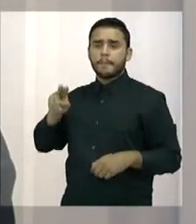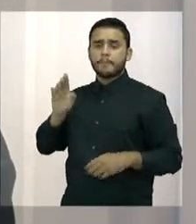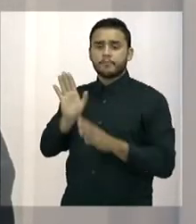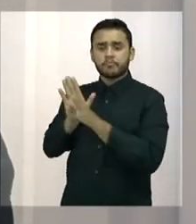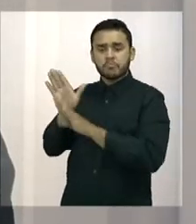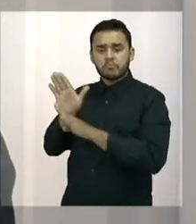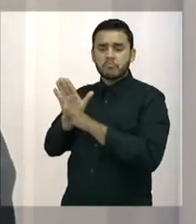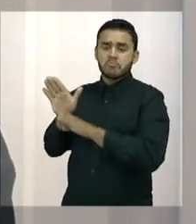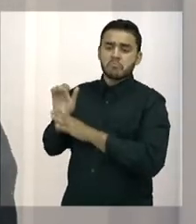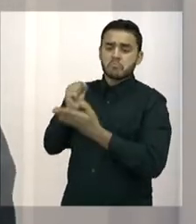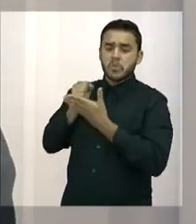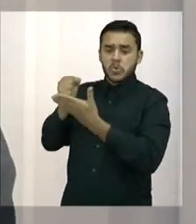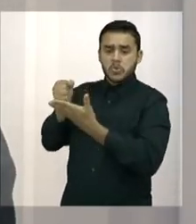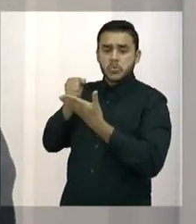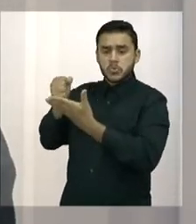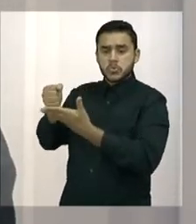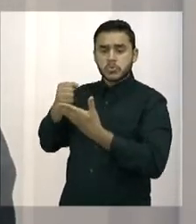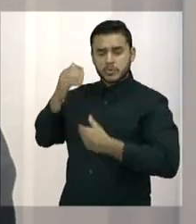mais algumas decisões,